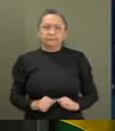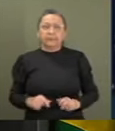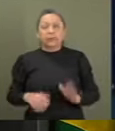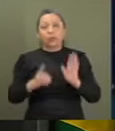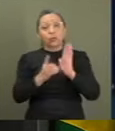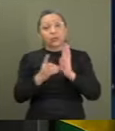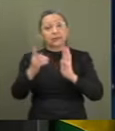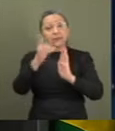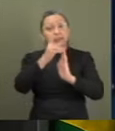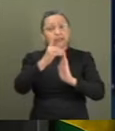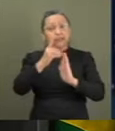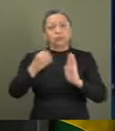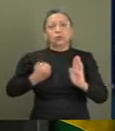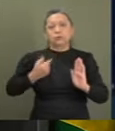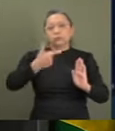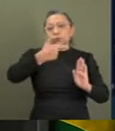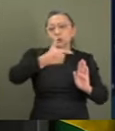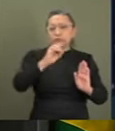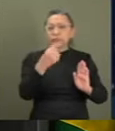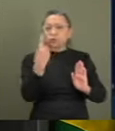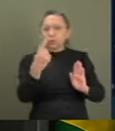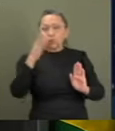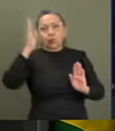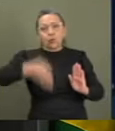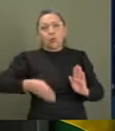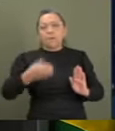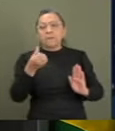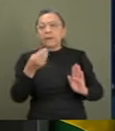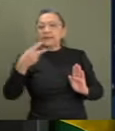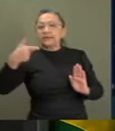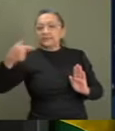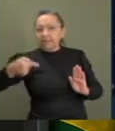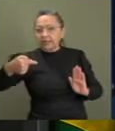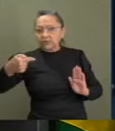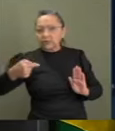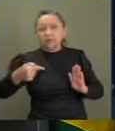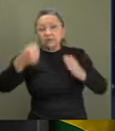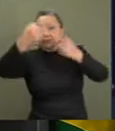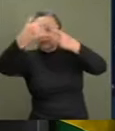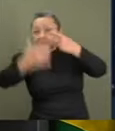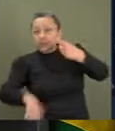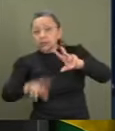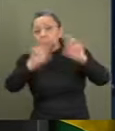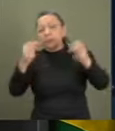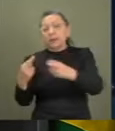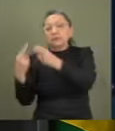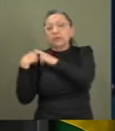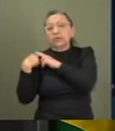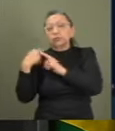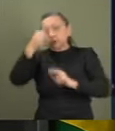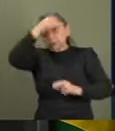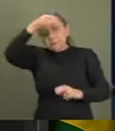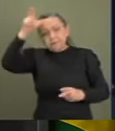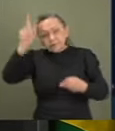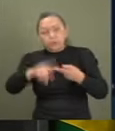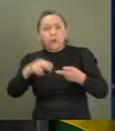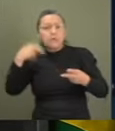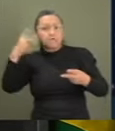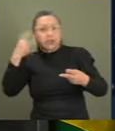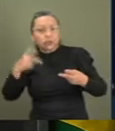Decreto nº 201, barra 67, que dispõe sobre a responsabilidade dos prefeitos e vereadores,